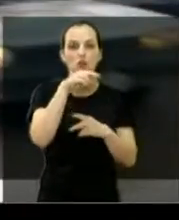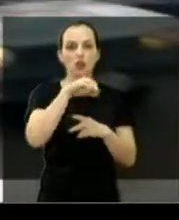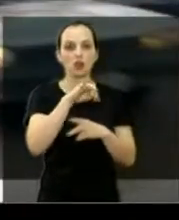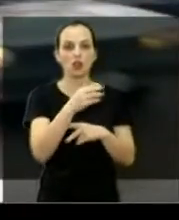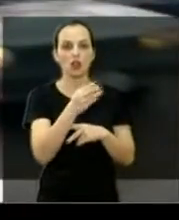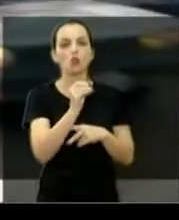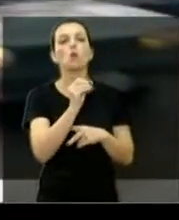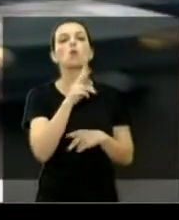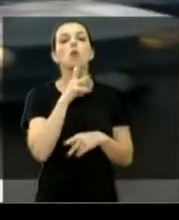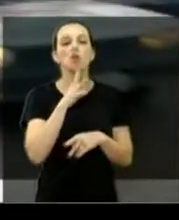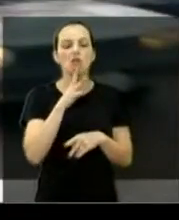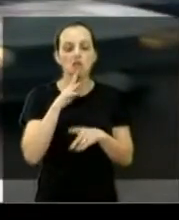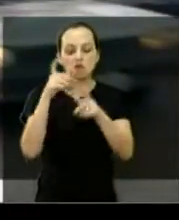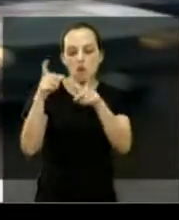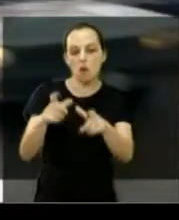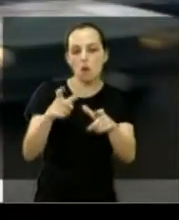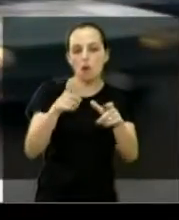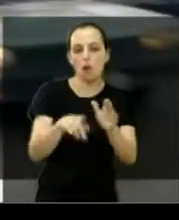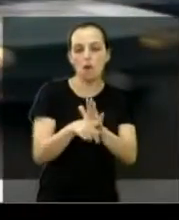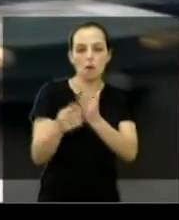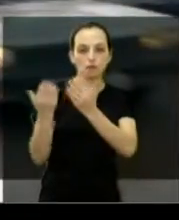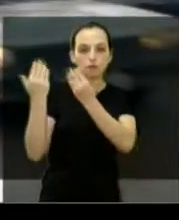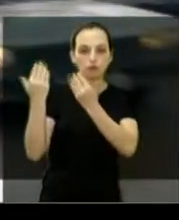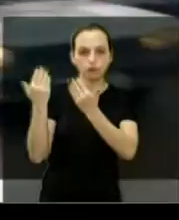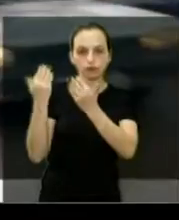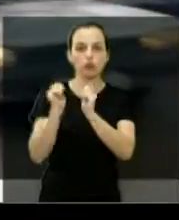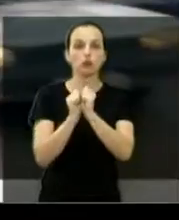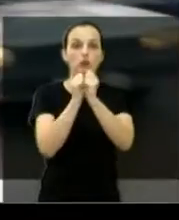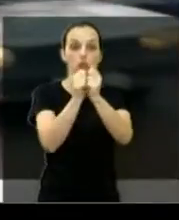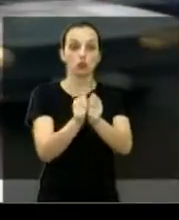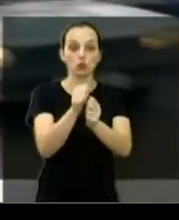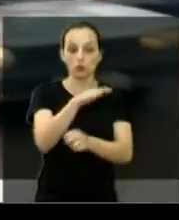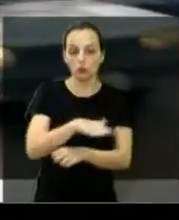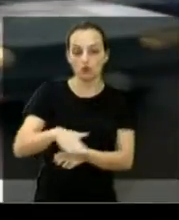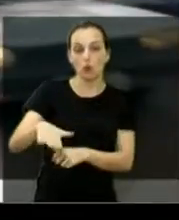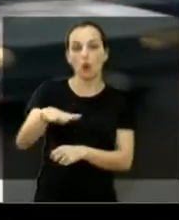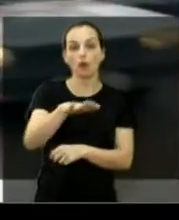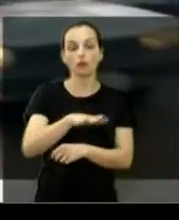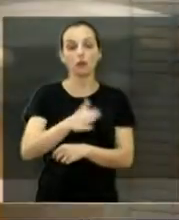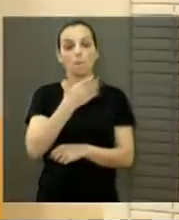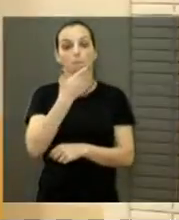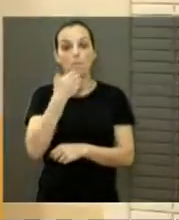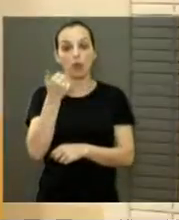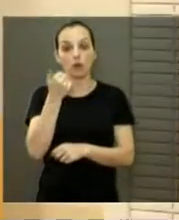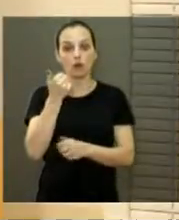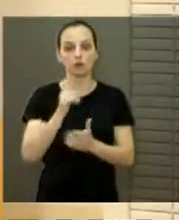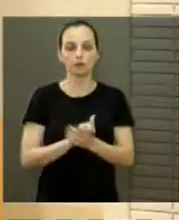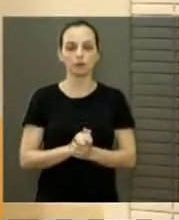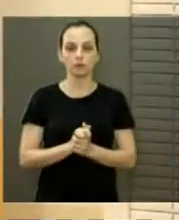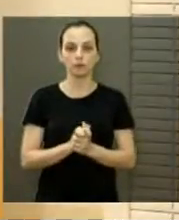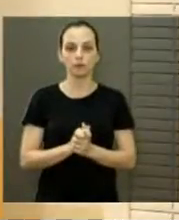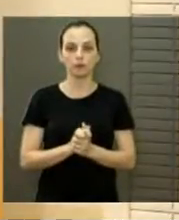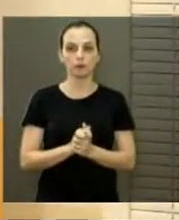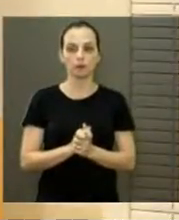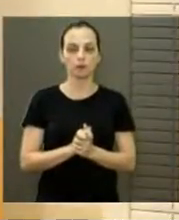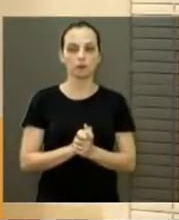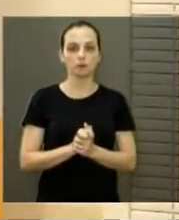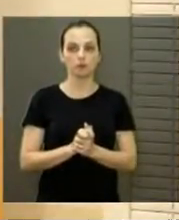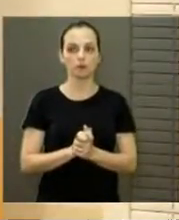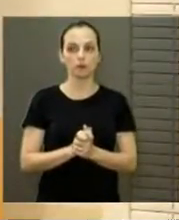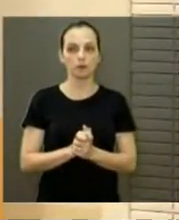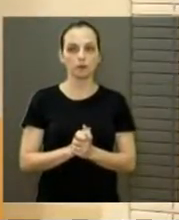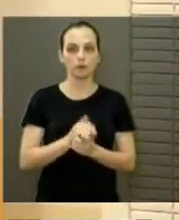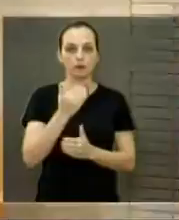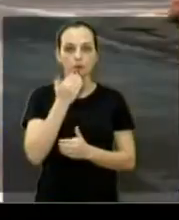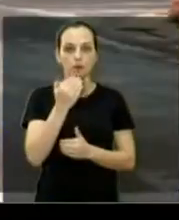e juntos nós vamos somar bastante para que o bairro melhore a nossa região cada vez mais. Estamos pedindo aí,